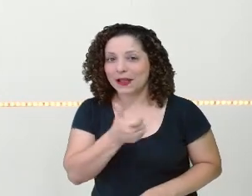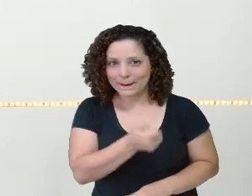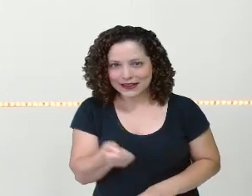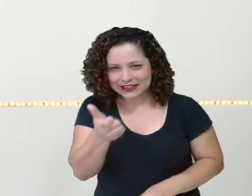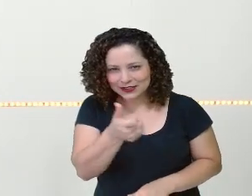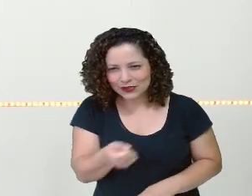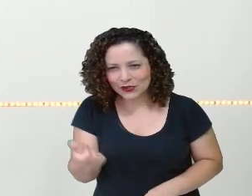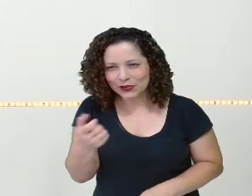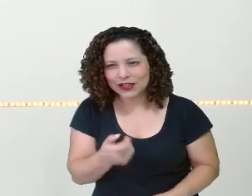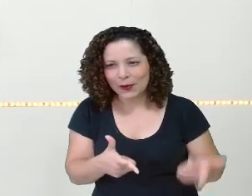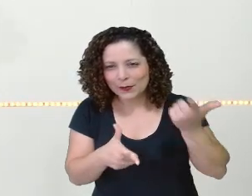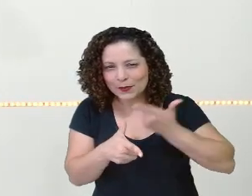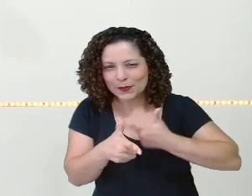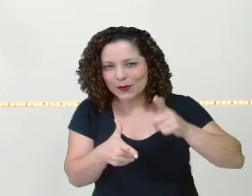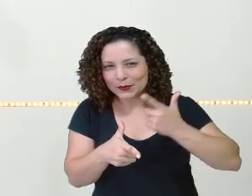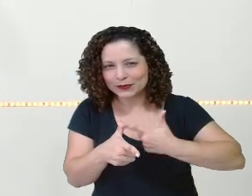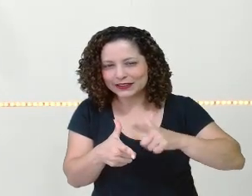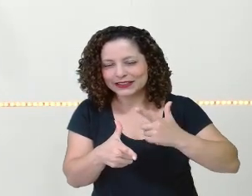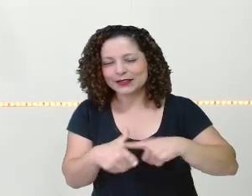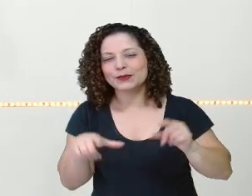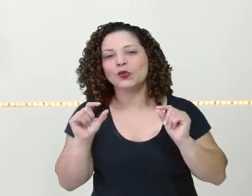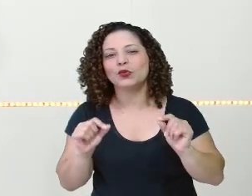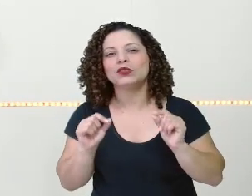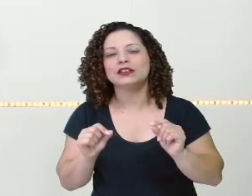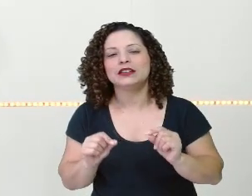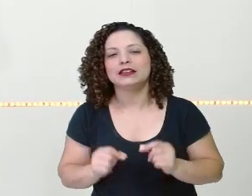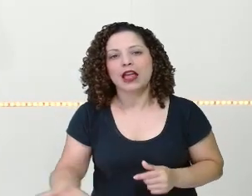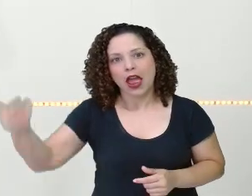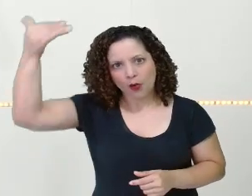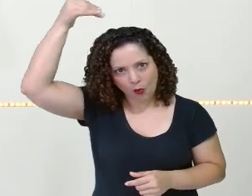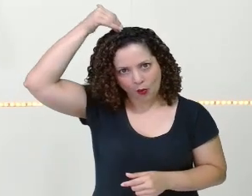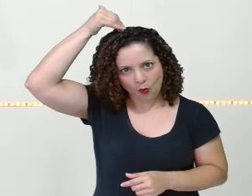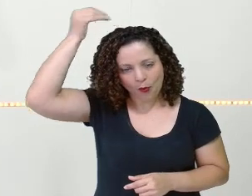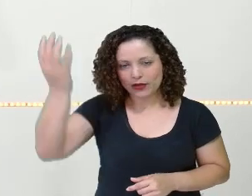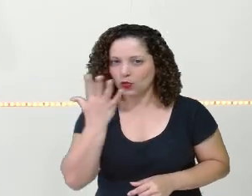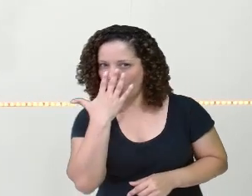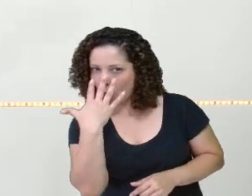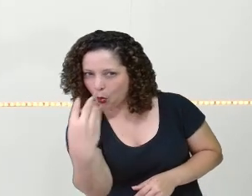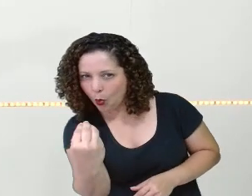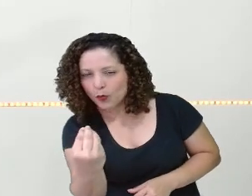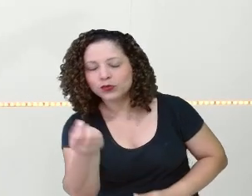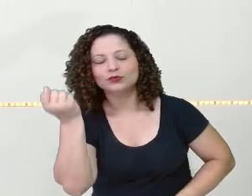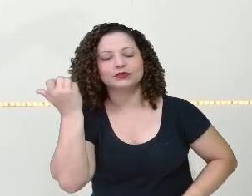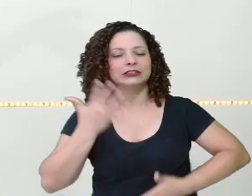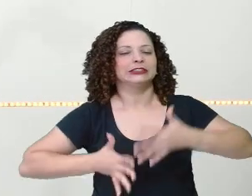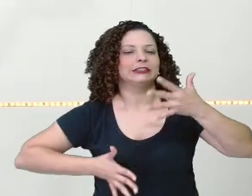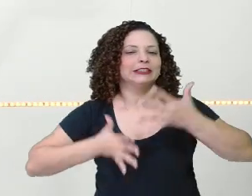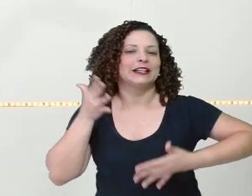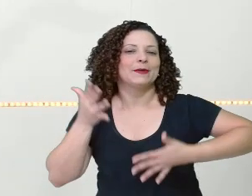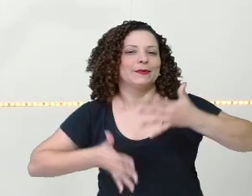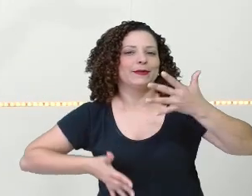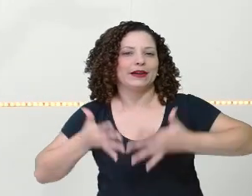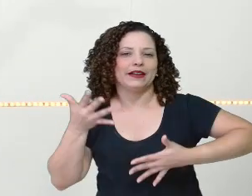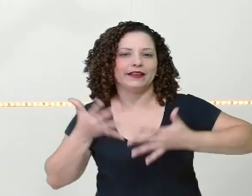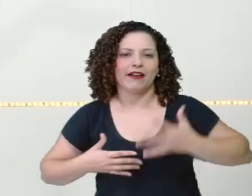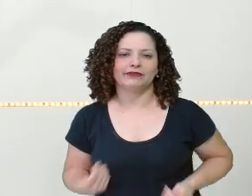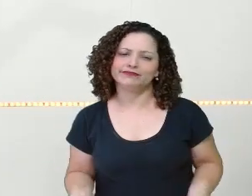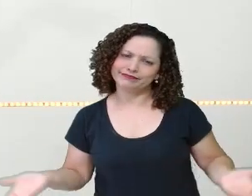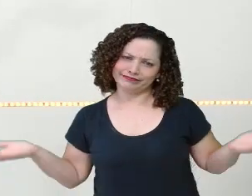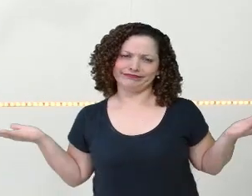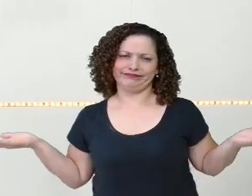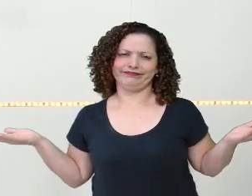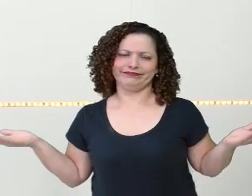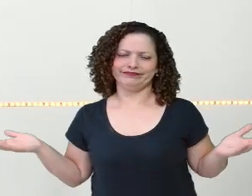Ele vai ficar bem. Sabe o que é isso? É o lobo mau perturbando aqui na aula da gente. Por favor, né, lobo mau?